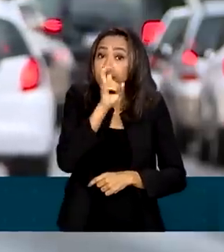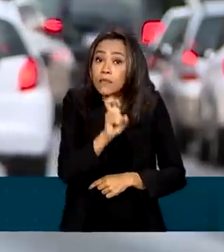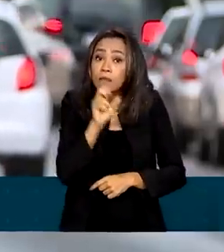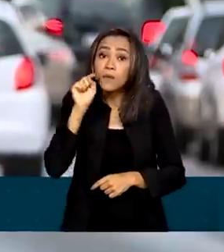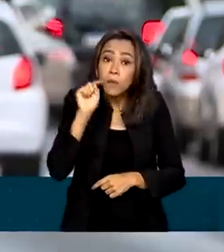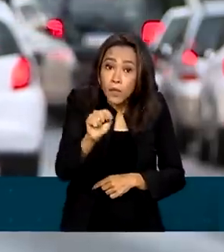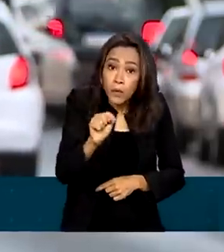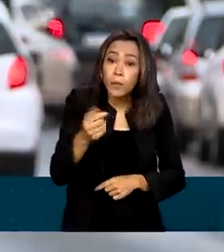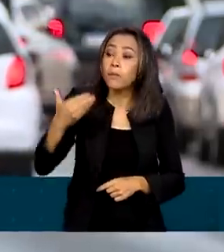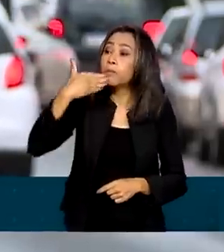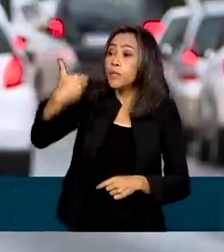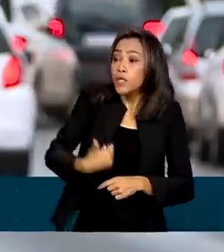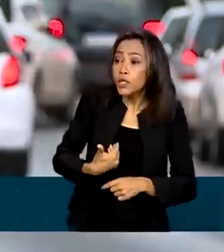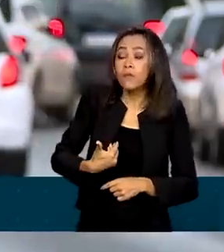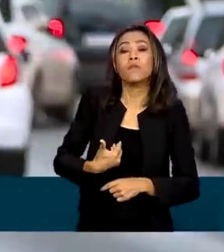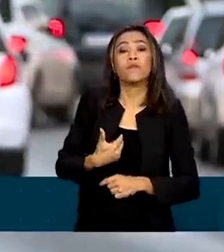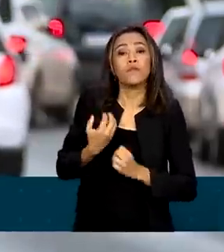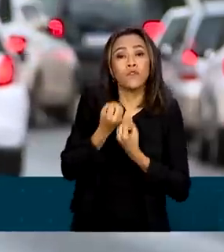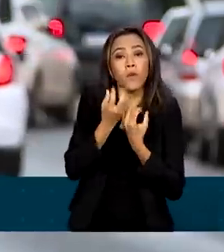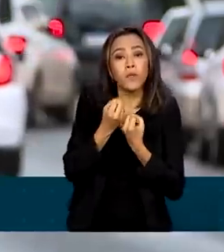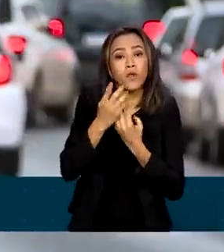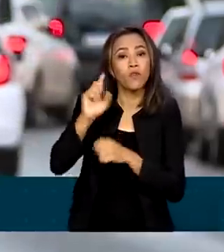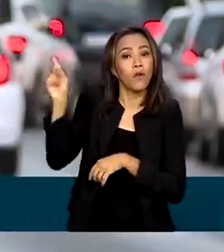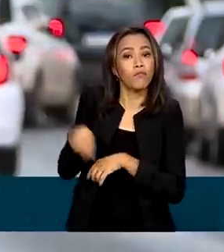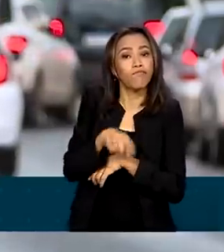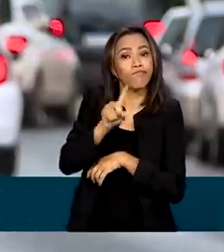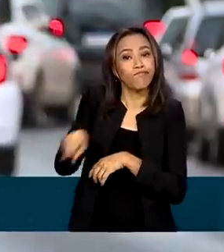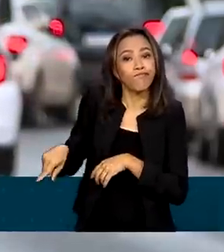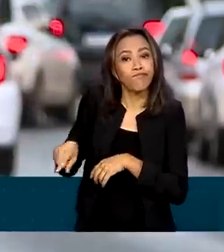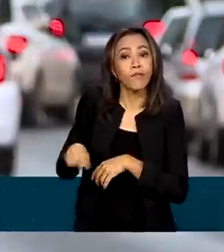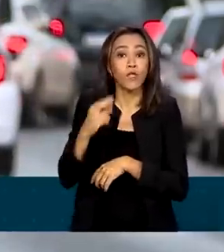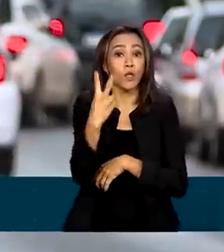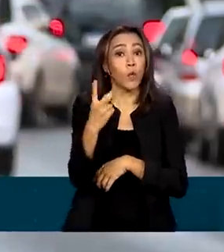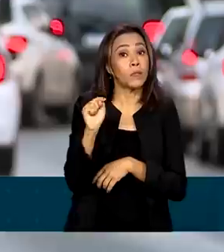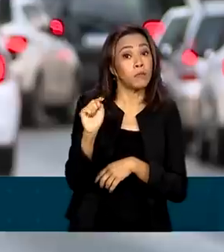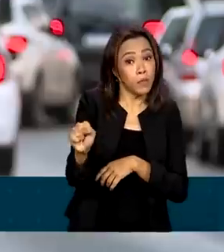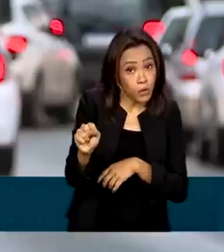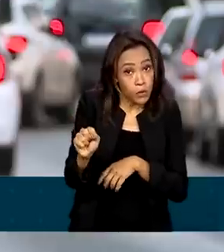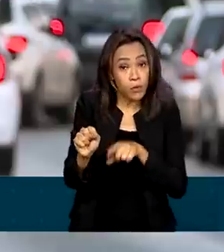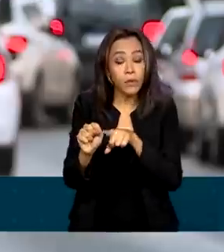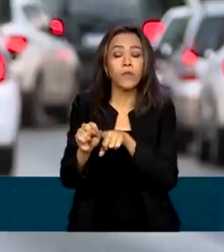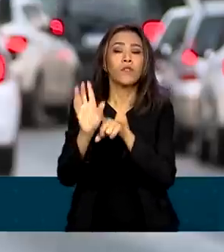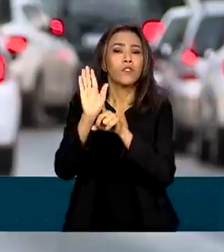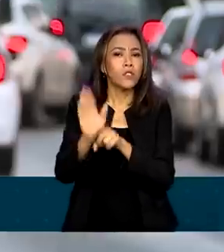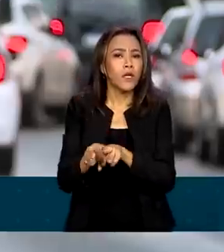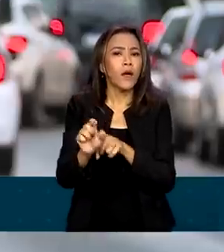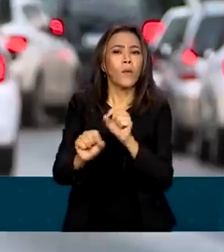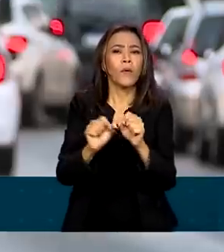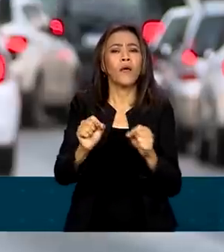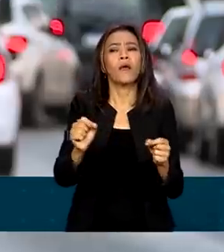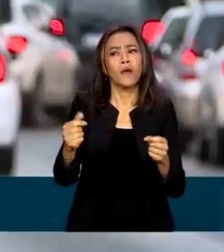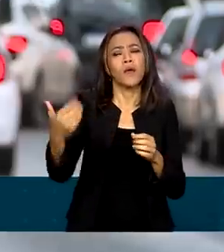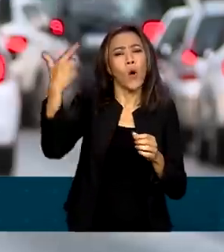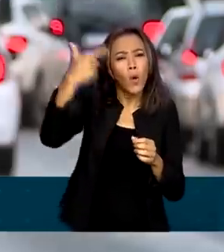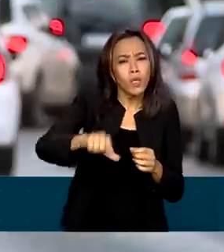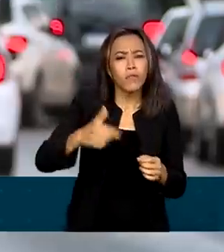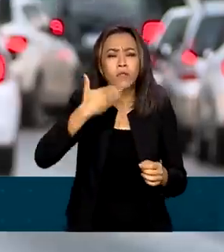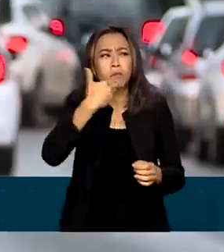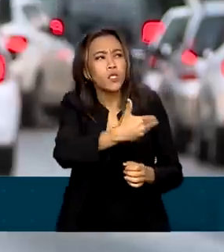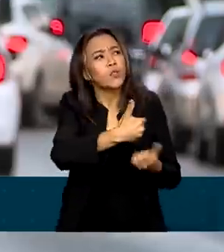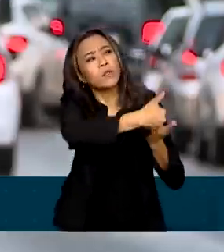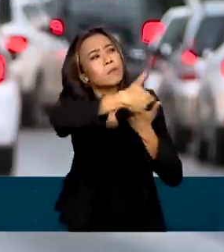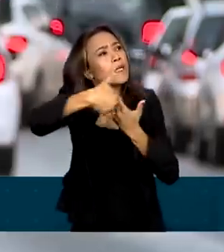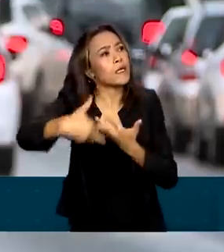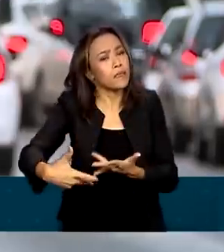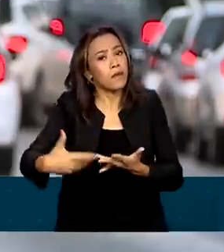de informação foram negados. Desses, 2 mil chegaram à fase de recursos. São somente